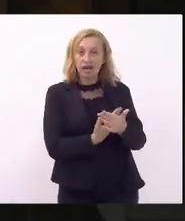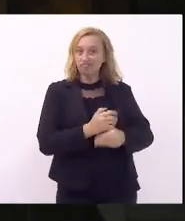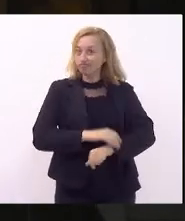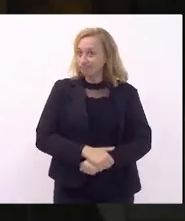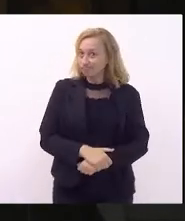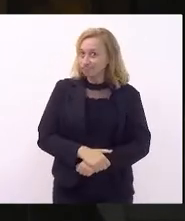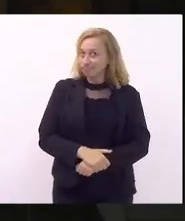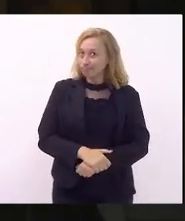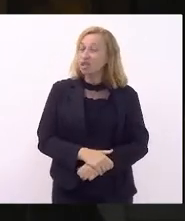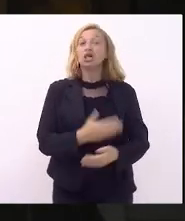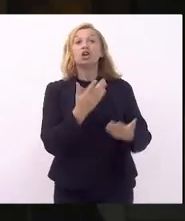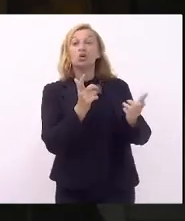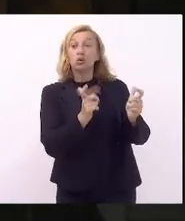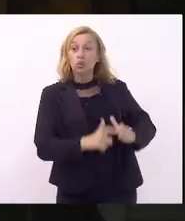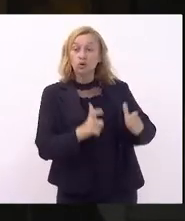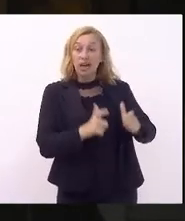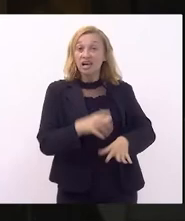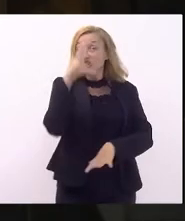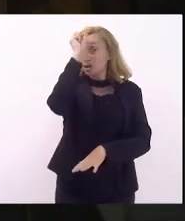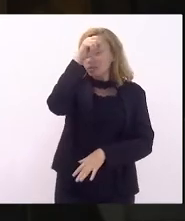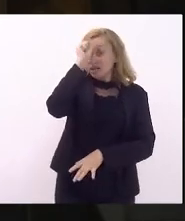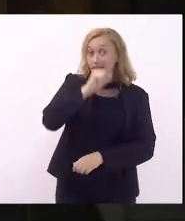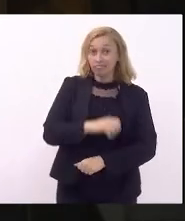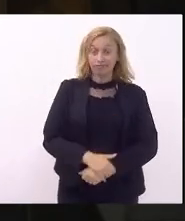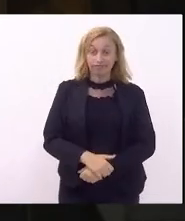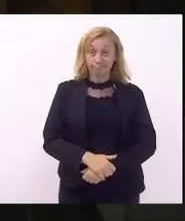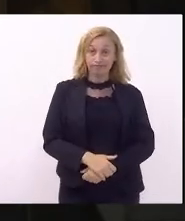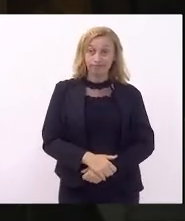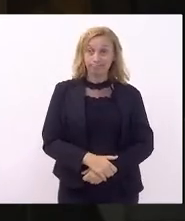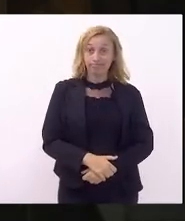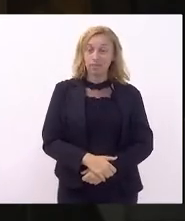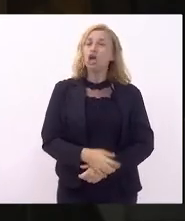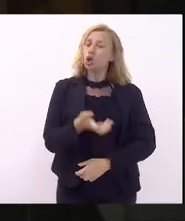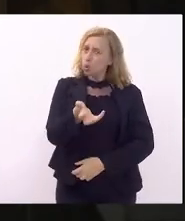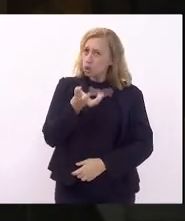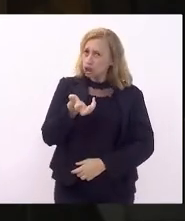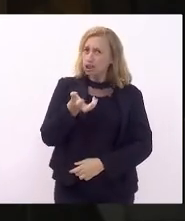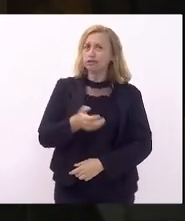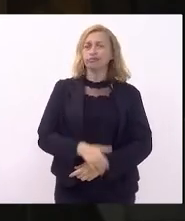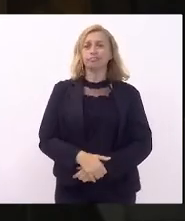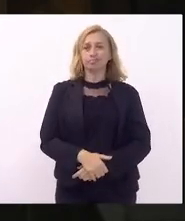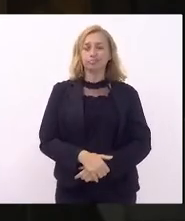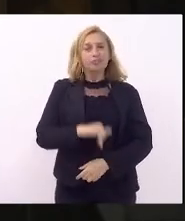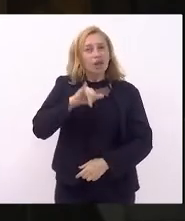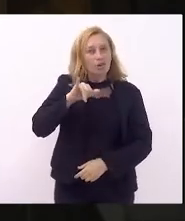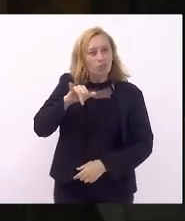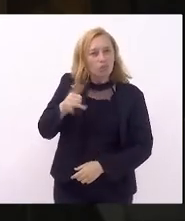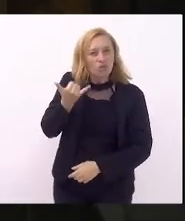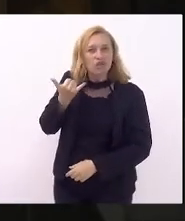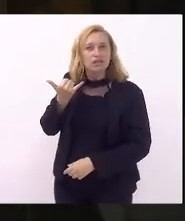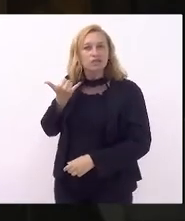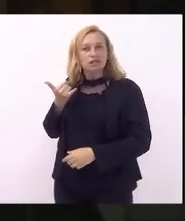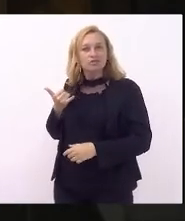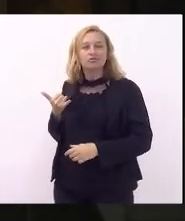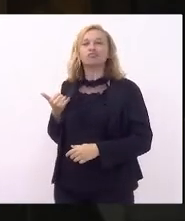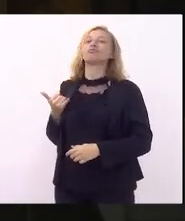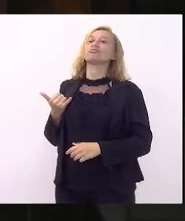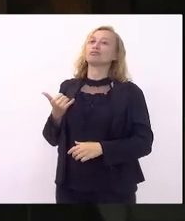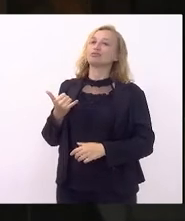A escola é lugar de aprender. E eu queria, aproveitando esse gancho,